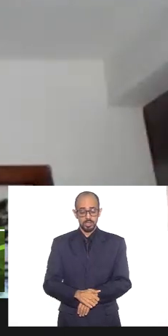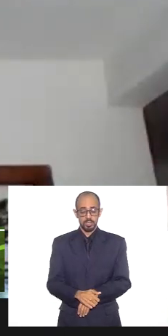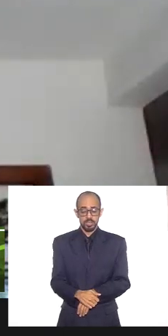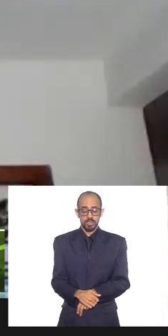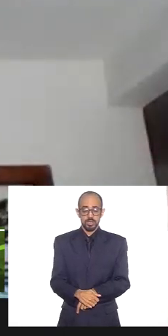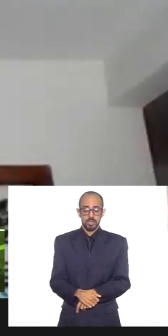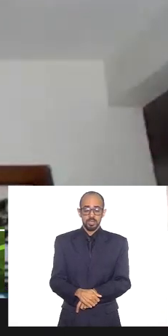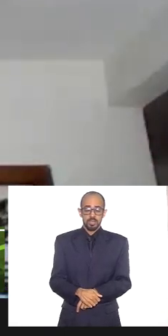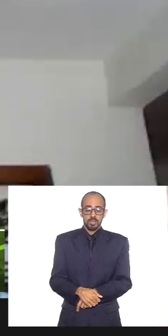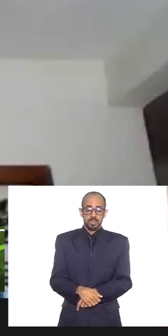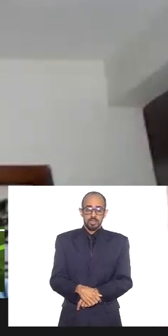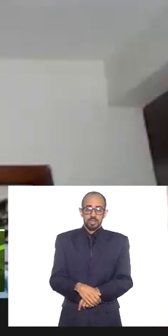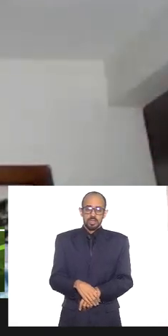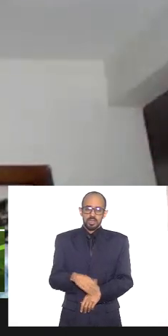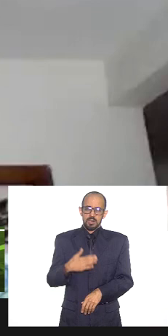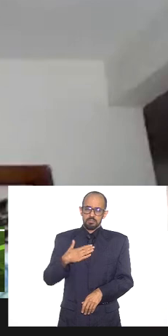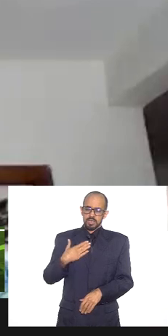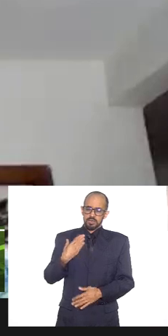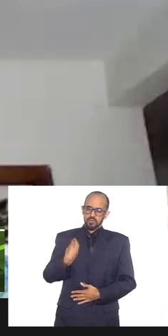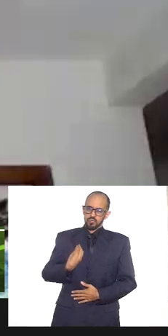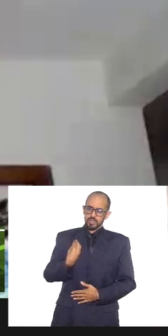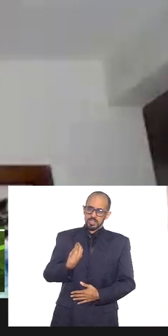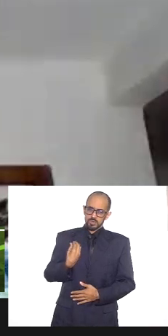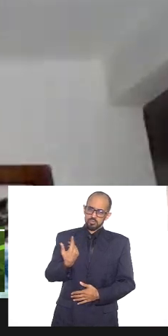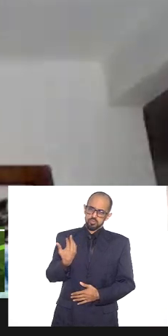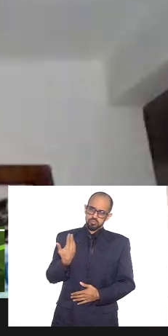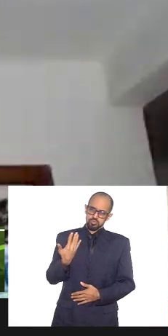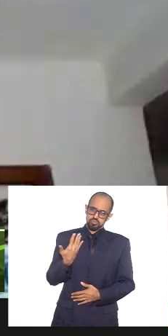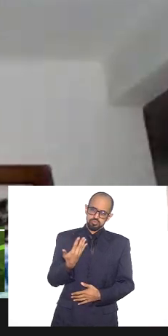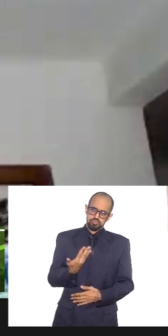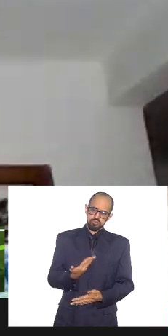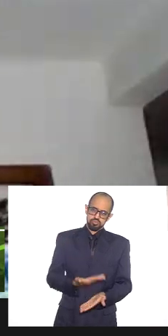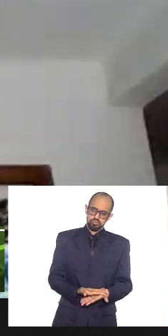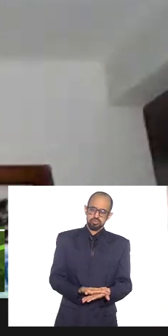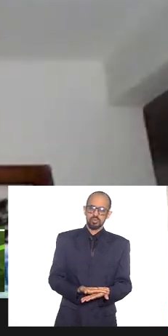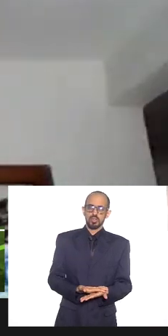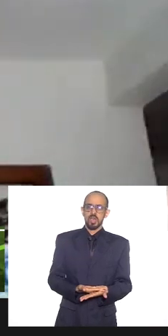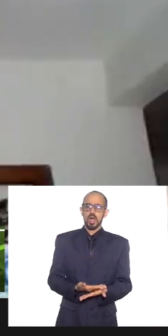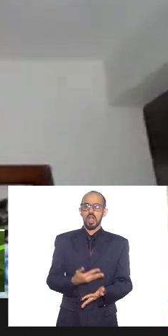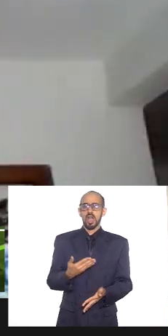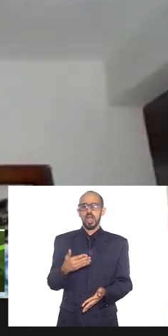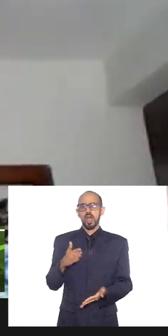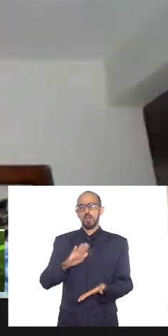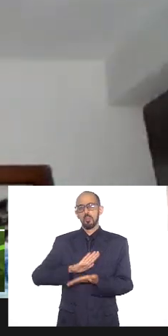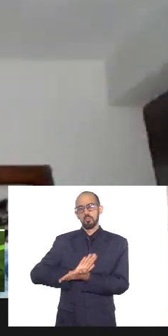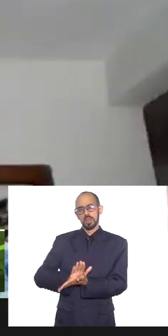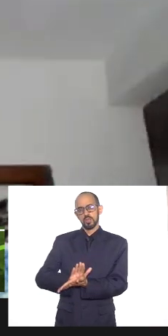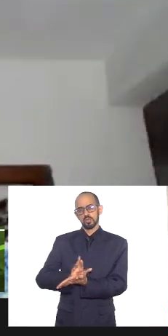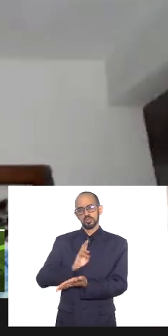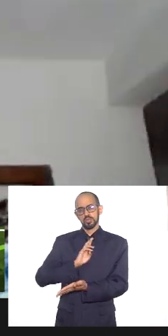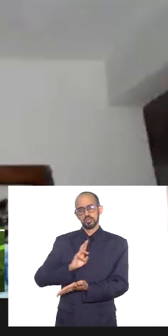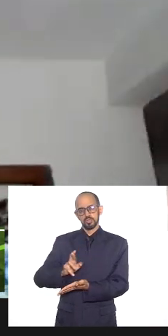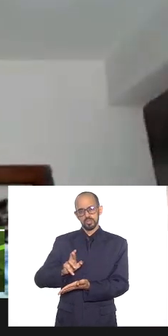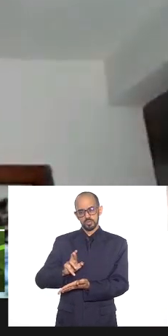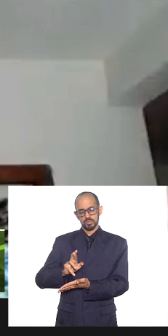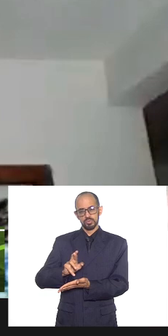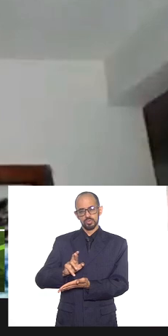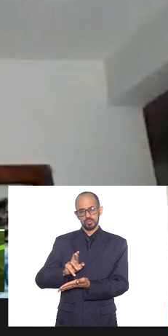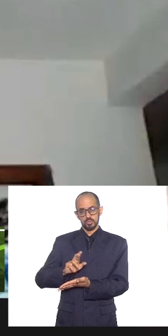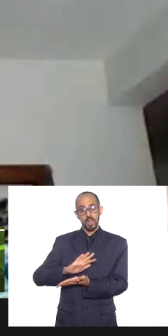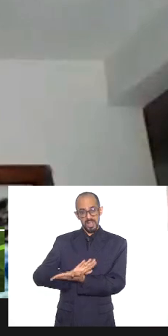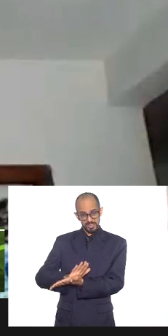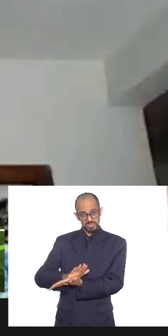ao longo da minha vida a intolerância religiosa o racismo em si